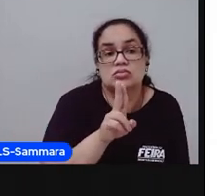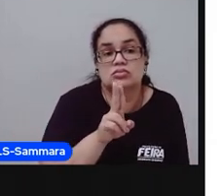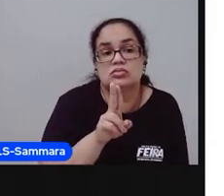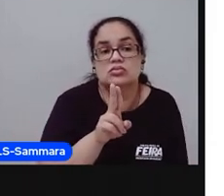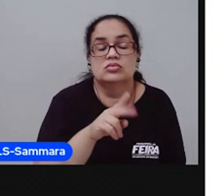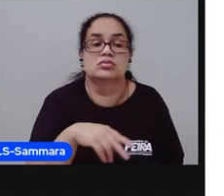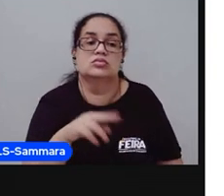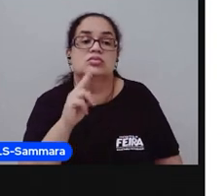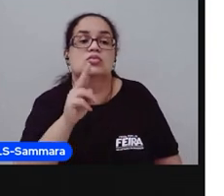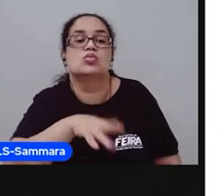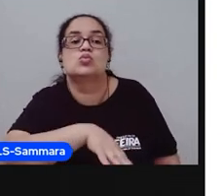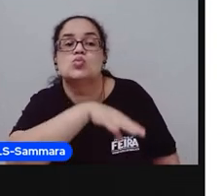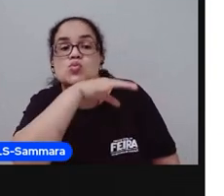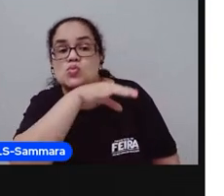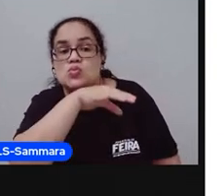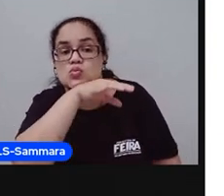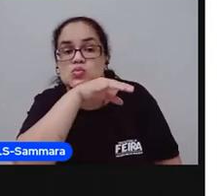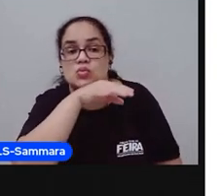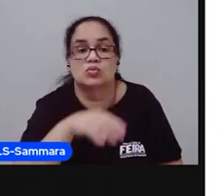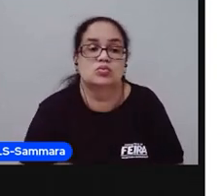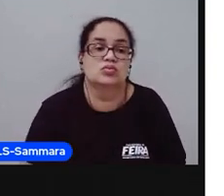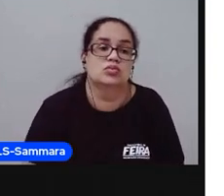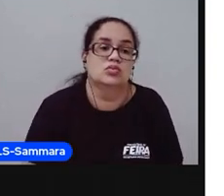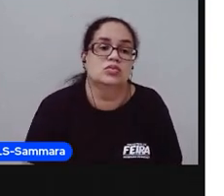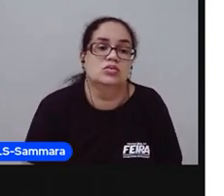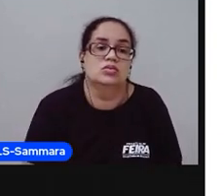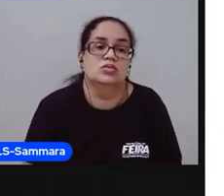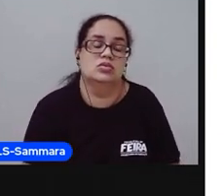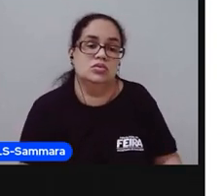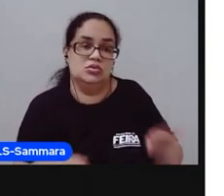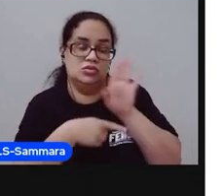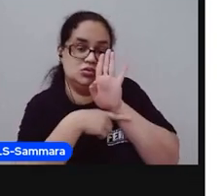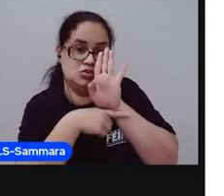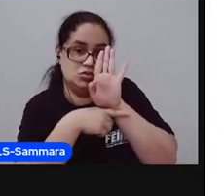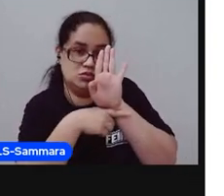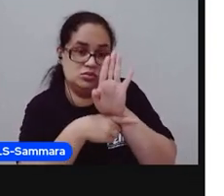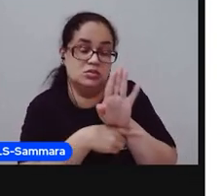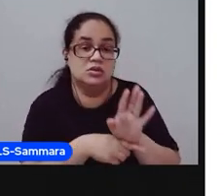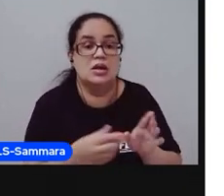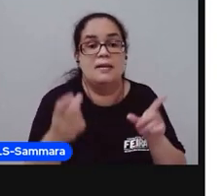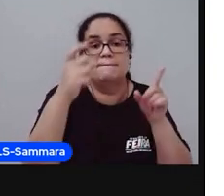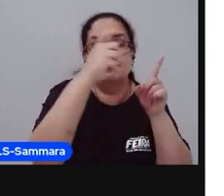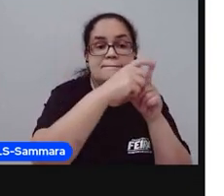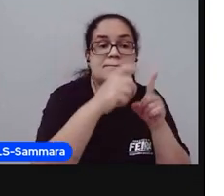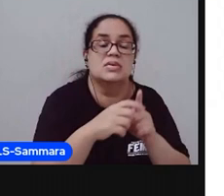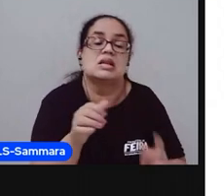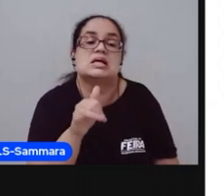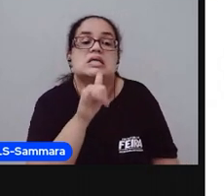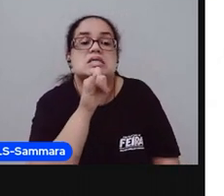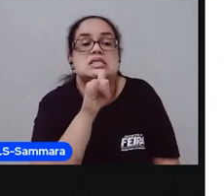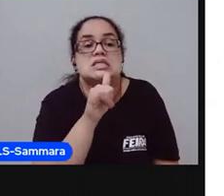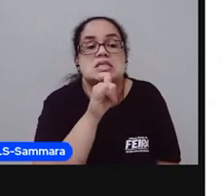nomes de animais que fazem, que ajudem também a produzir uma rima. Por exemplo,